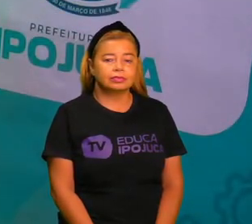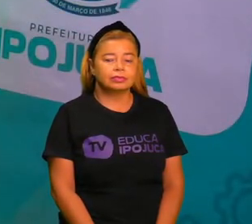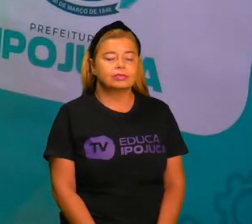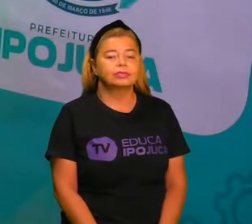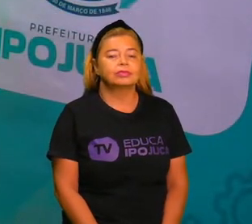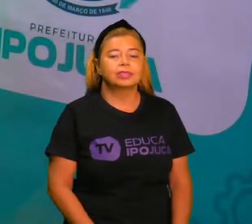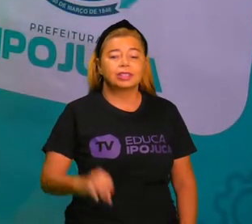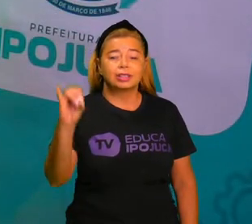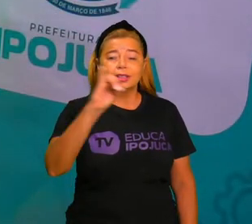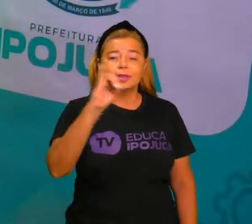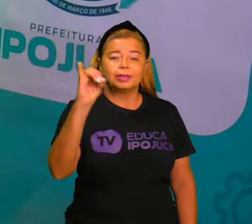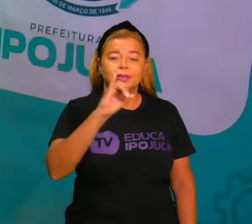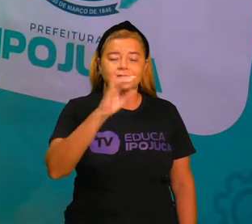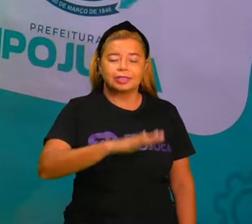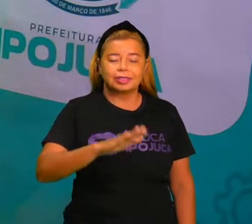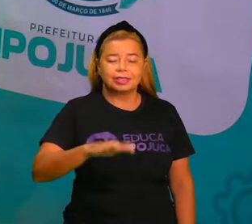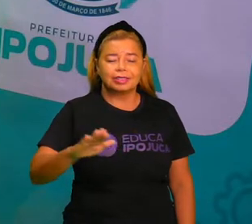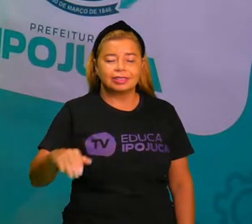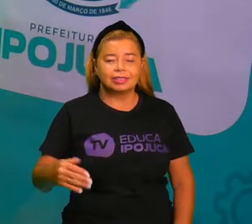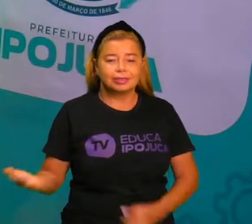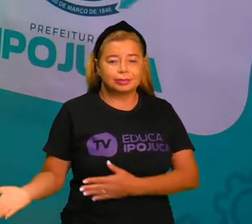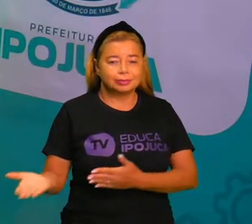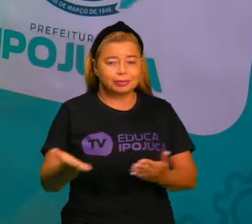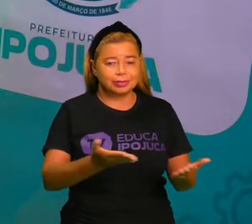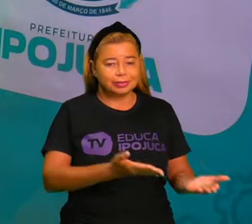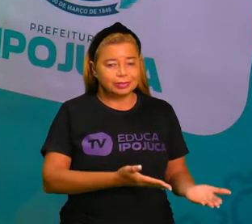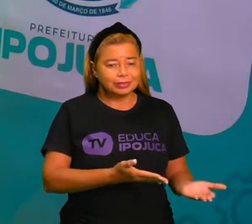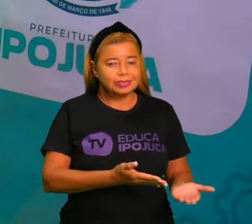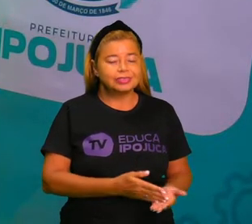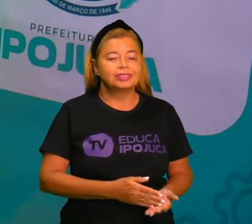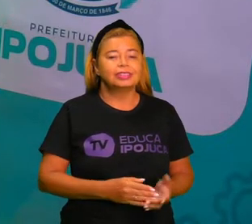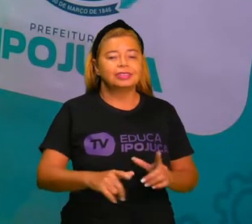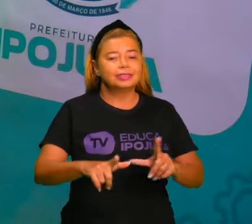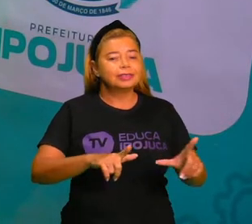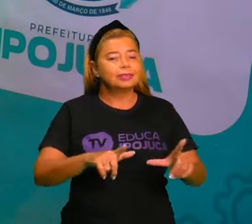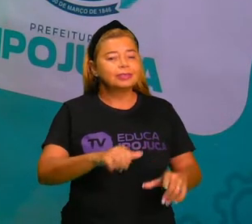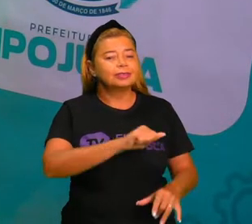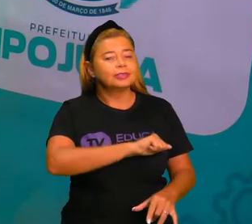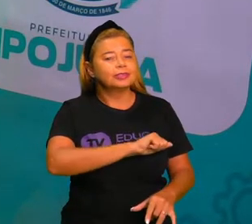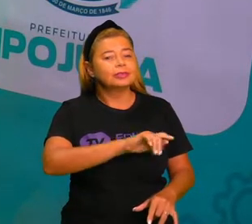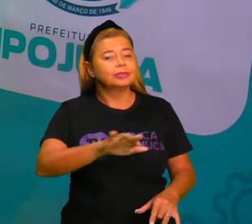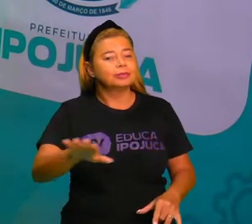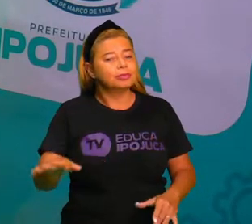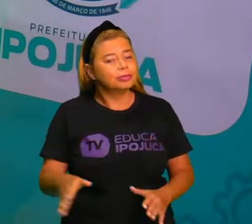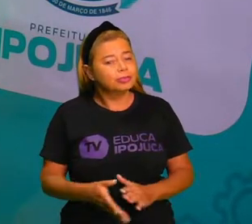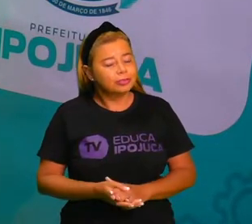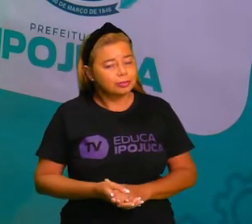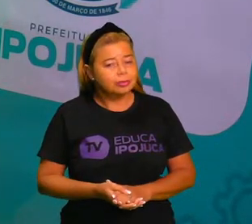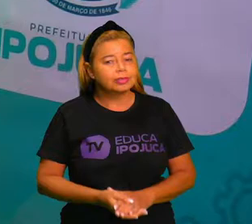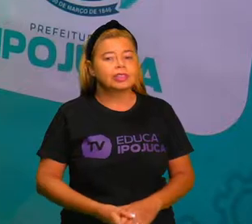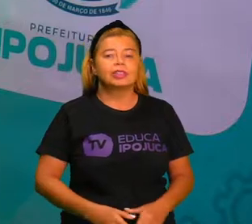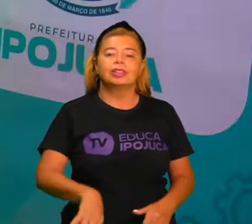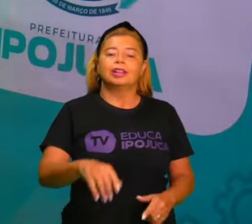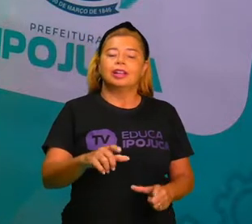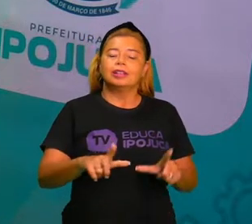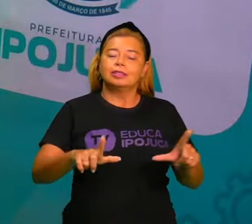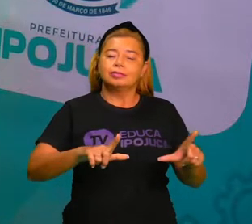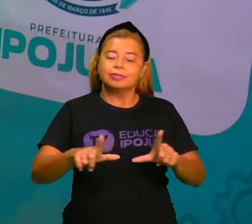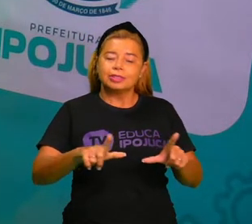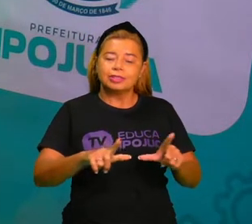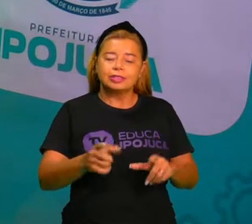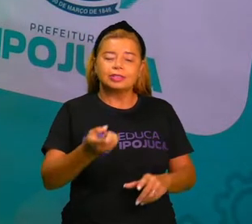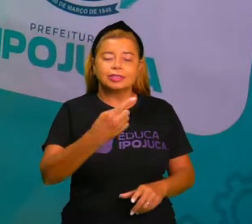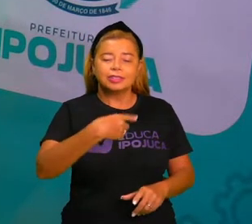Olá, crianças! Sejam bem-vindas para a nossa TV Ipochuca, a TV que educa e a TV que vai até você.